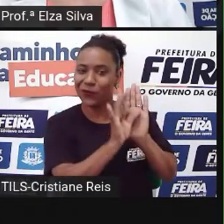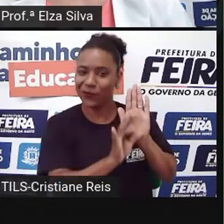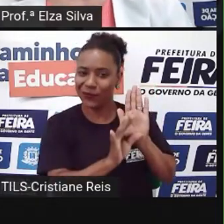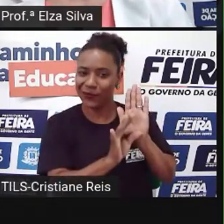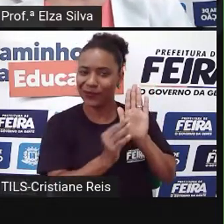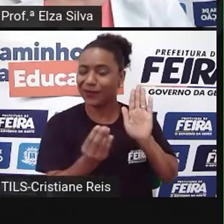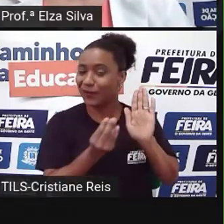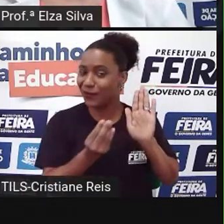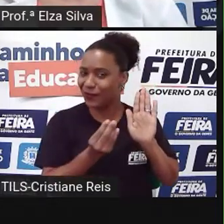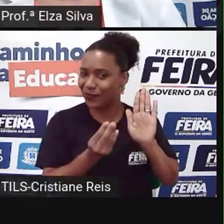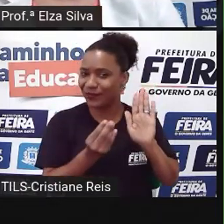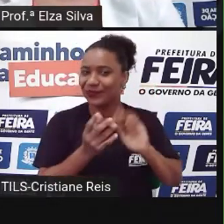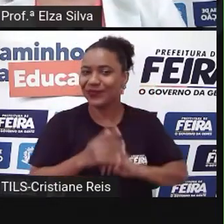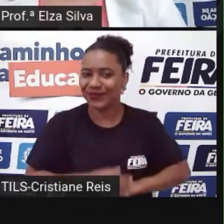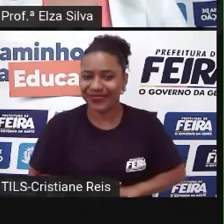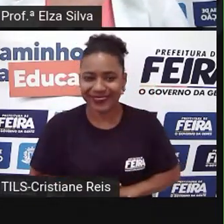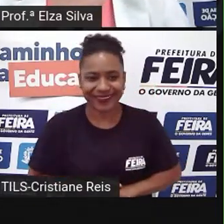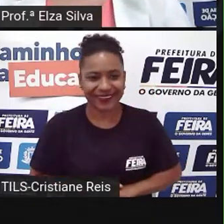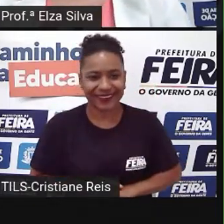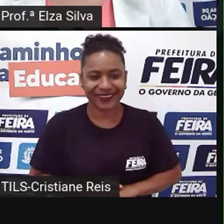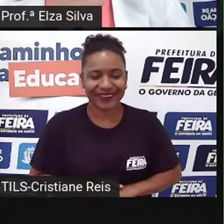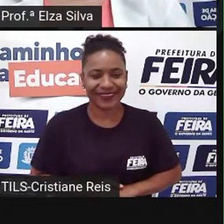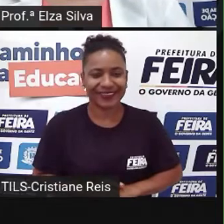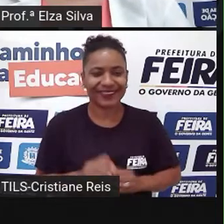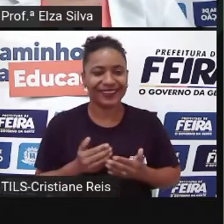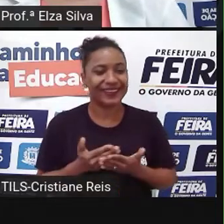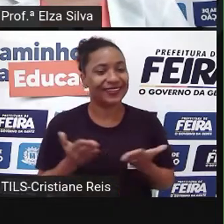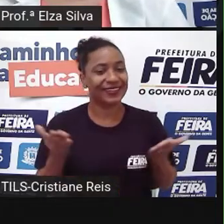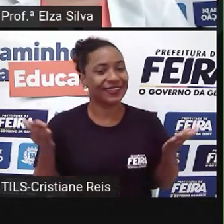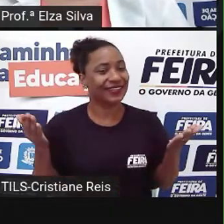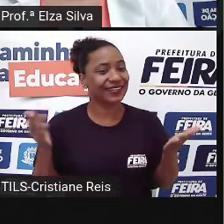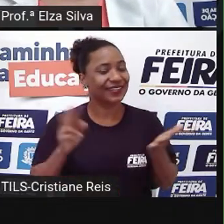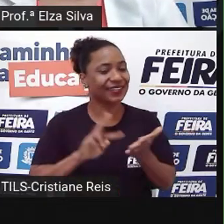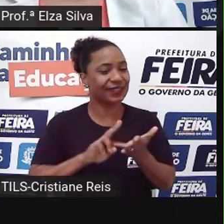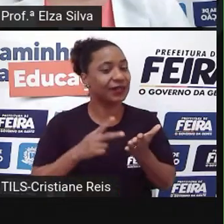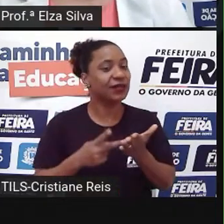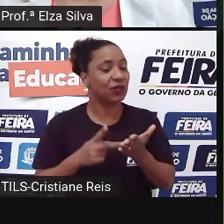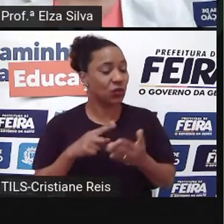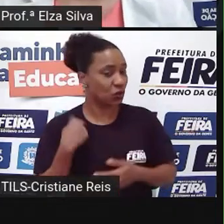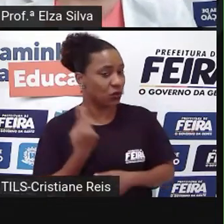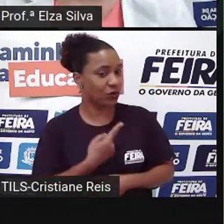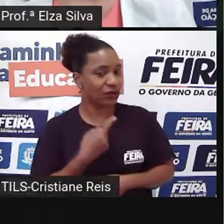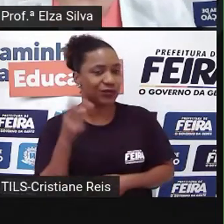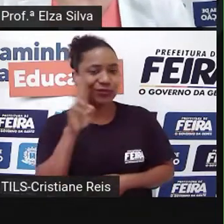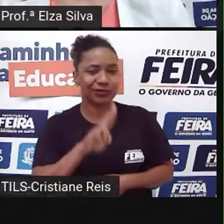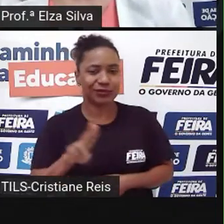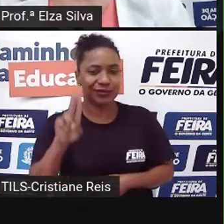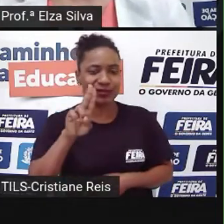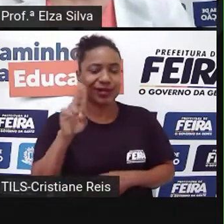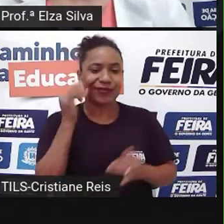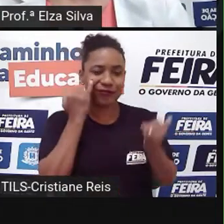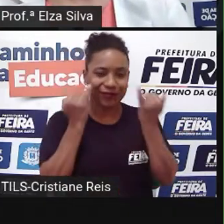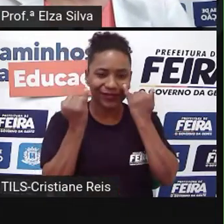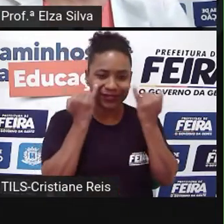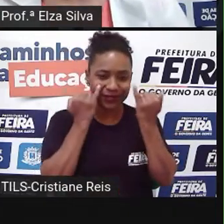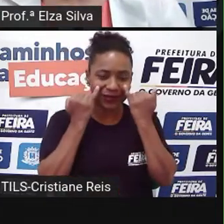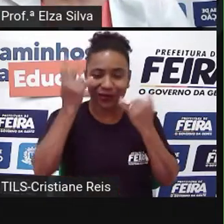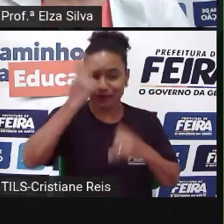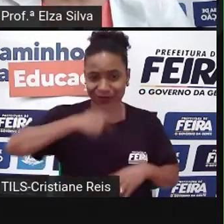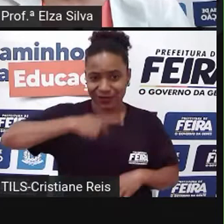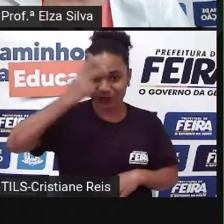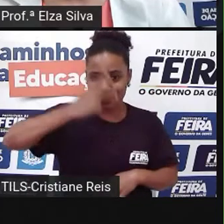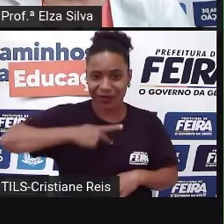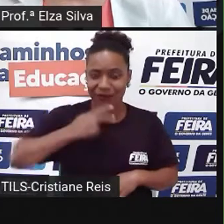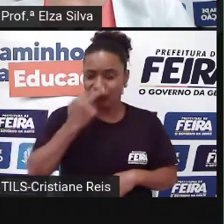use your personal information to write your life Estão Então nós vamos utilizar informações pessoais Para escrever a nossa